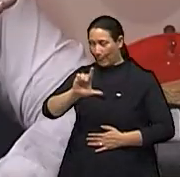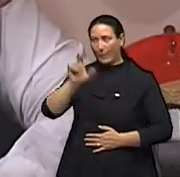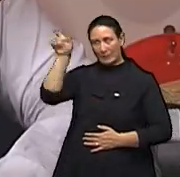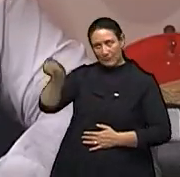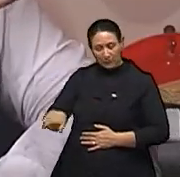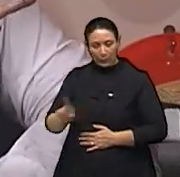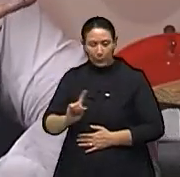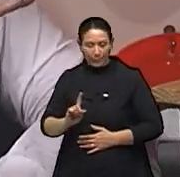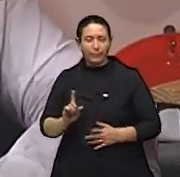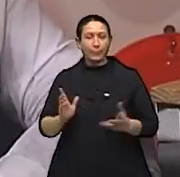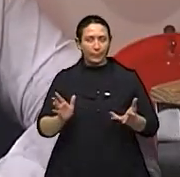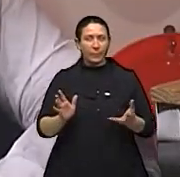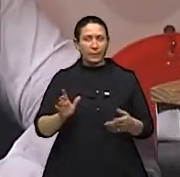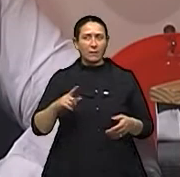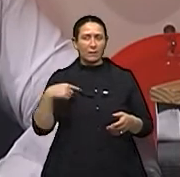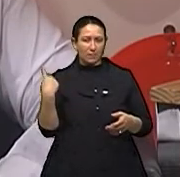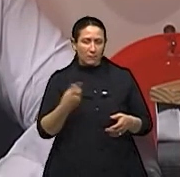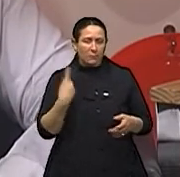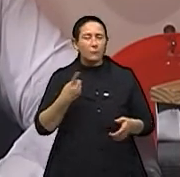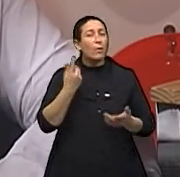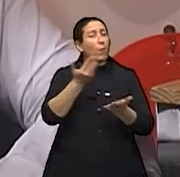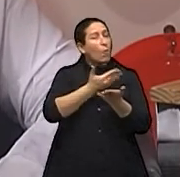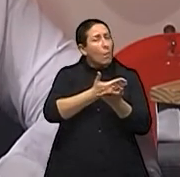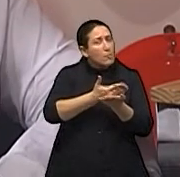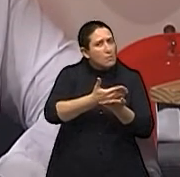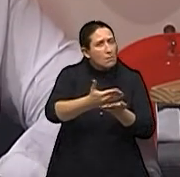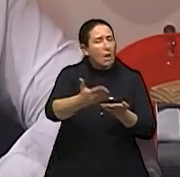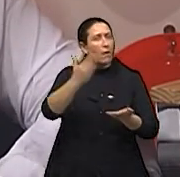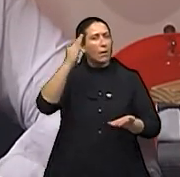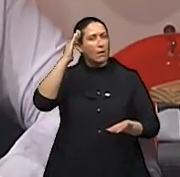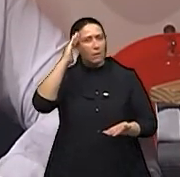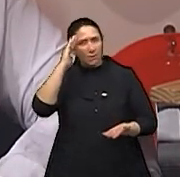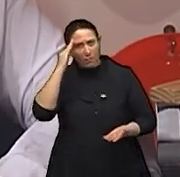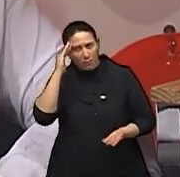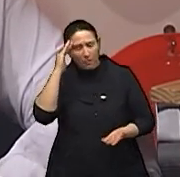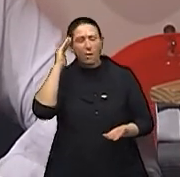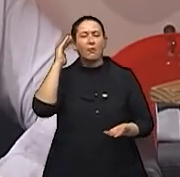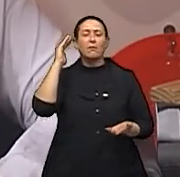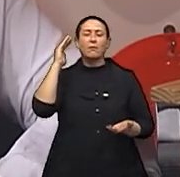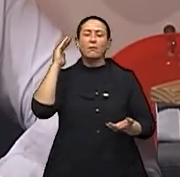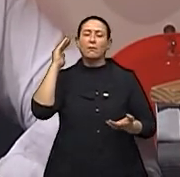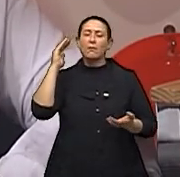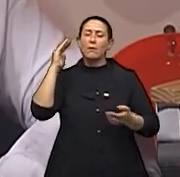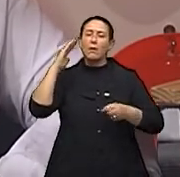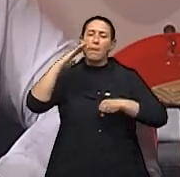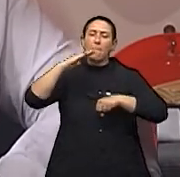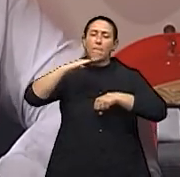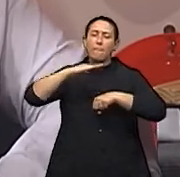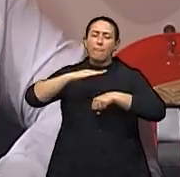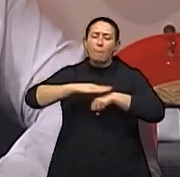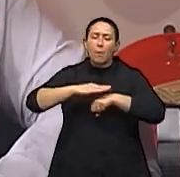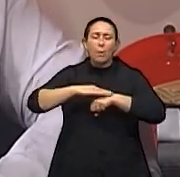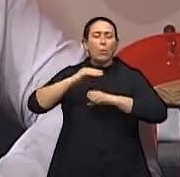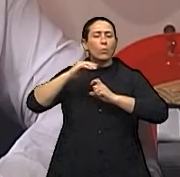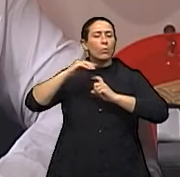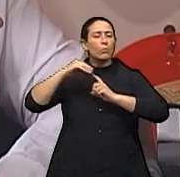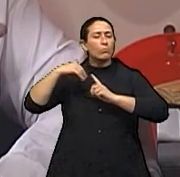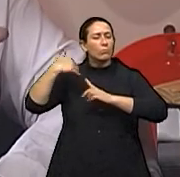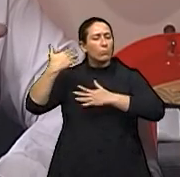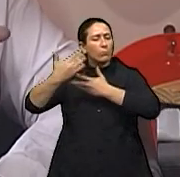partir daí, nós vamos começar a entender e fazer uma situação que se chama visão